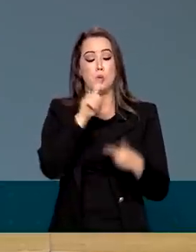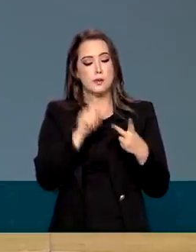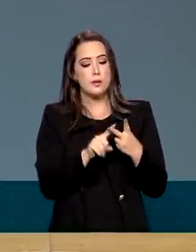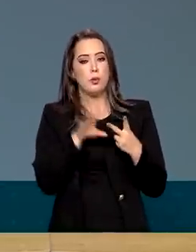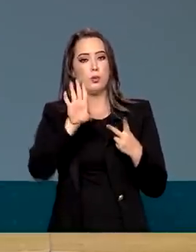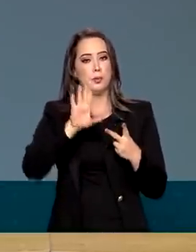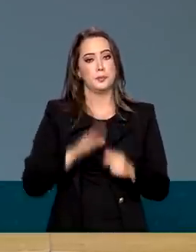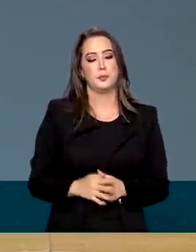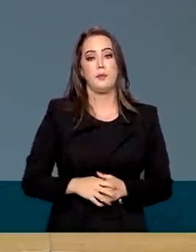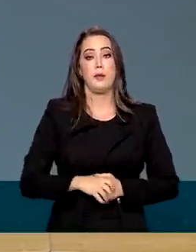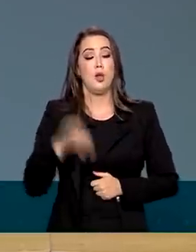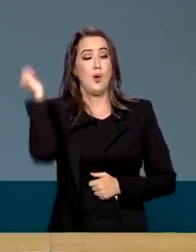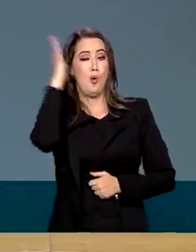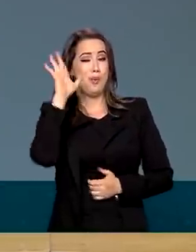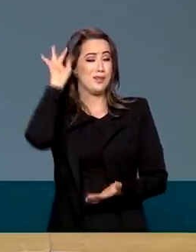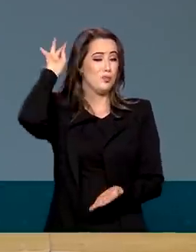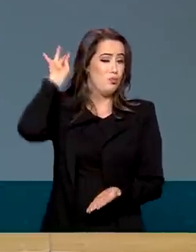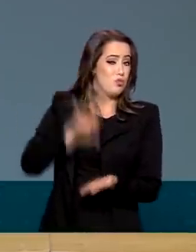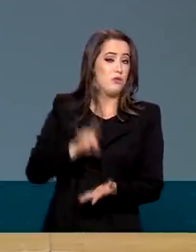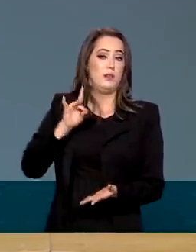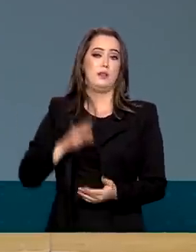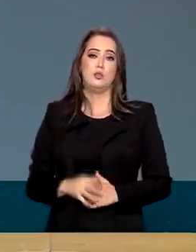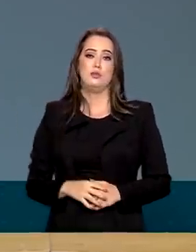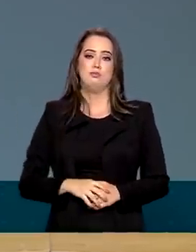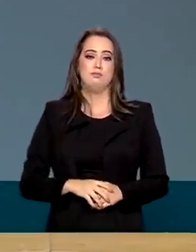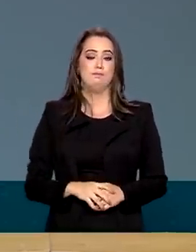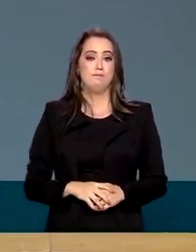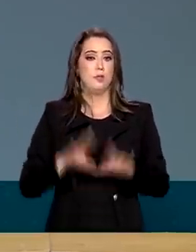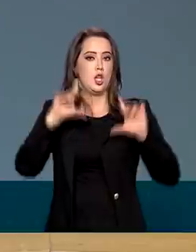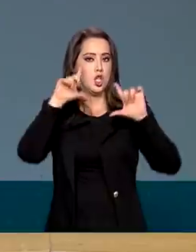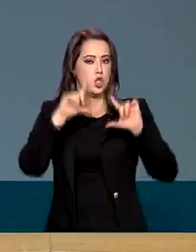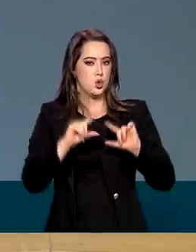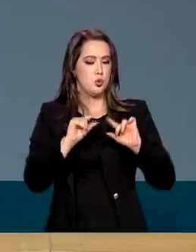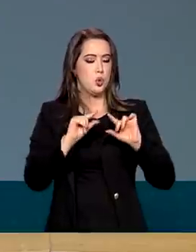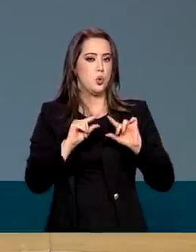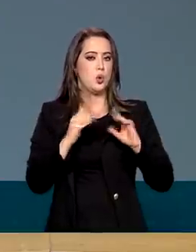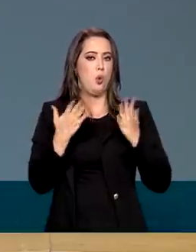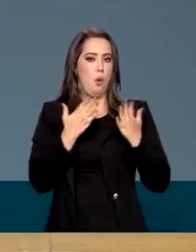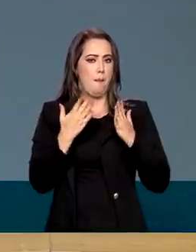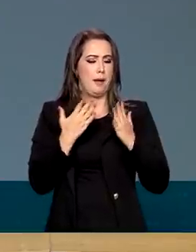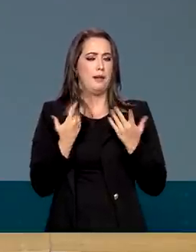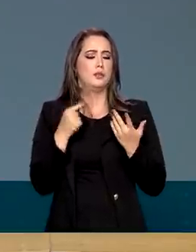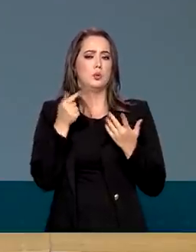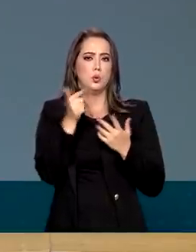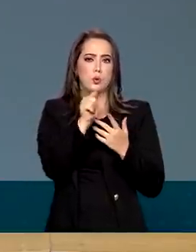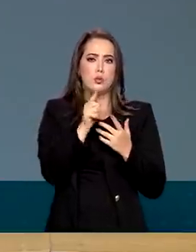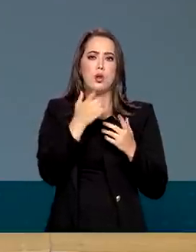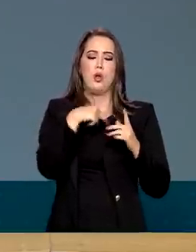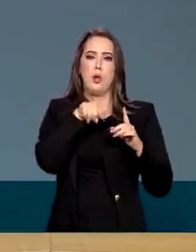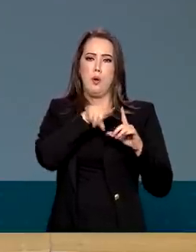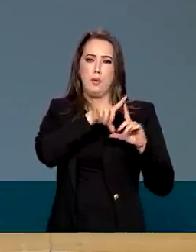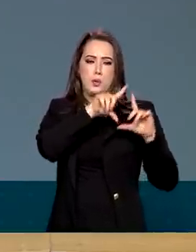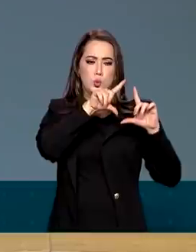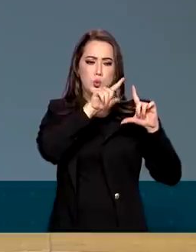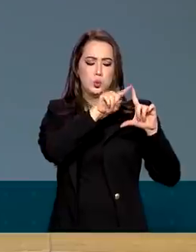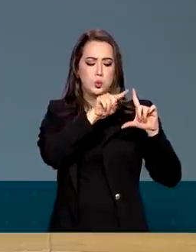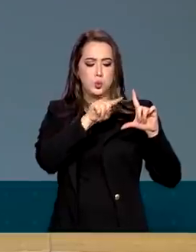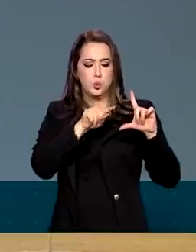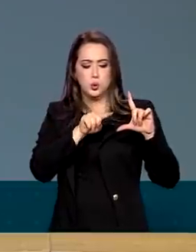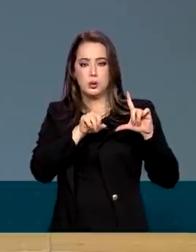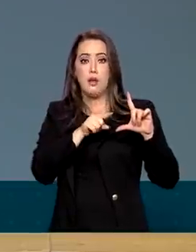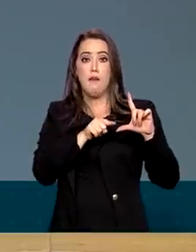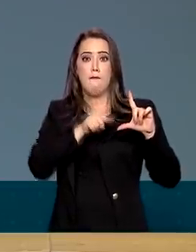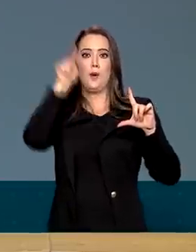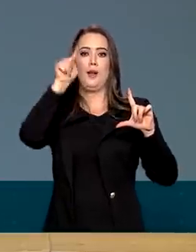o Brasil realmente caiu menos, voltou mais rápido, vacinou mais